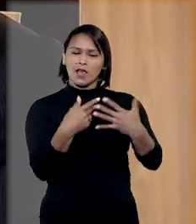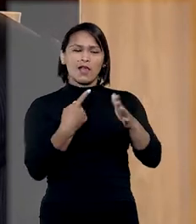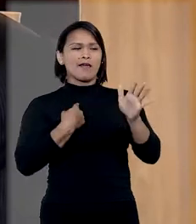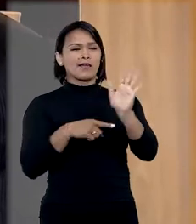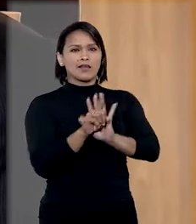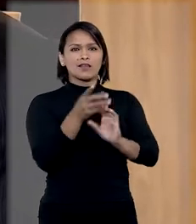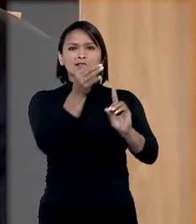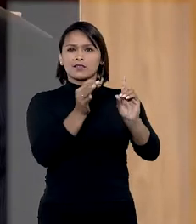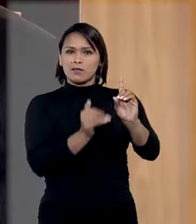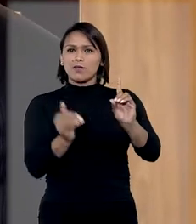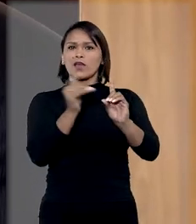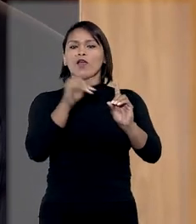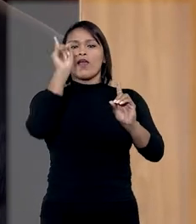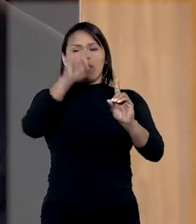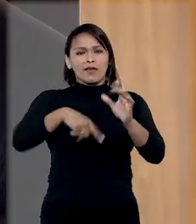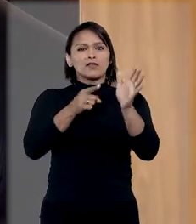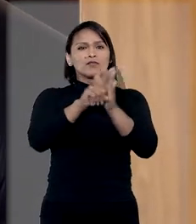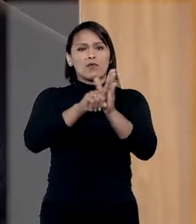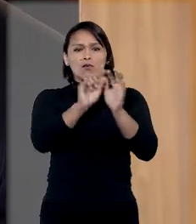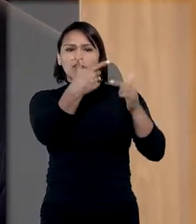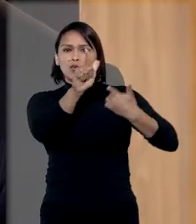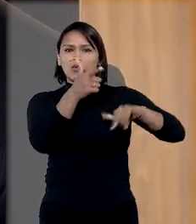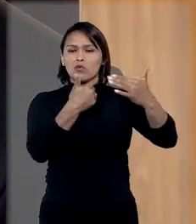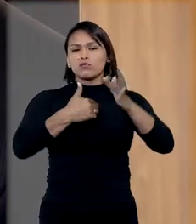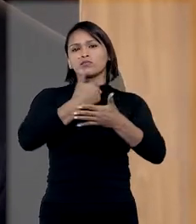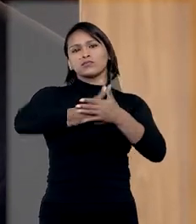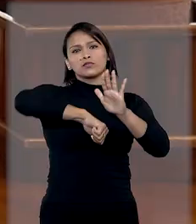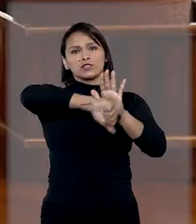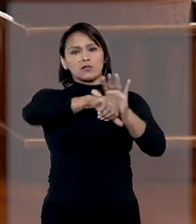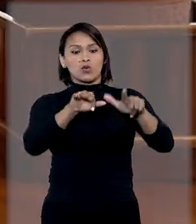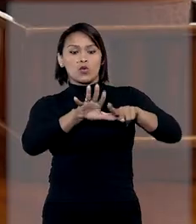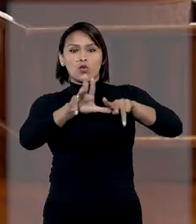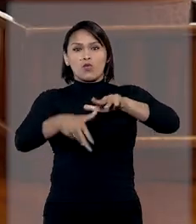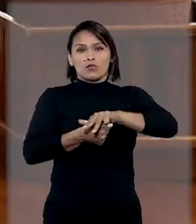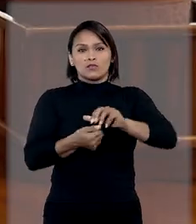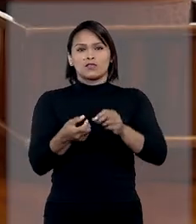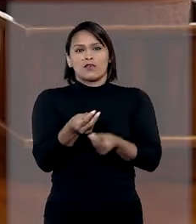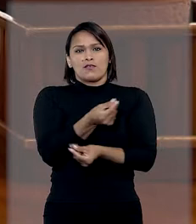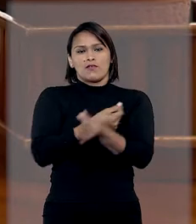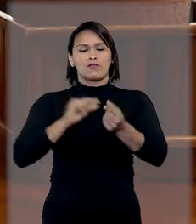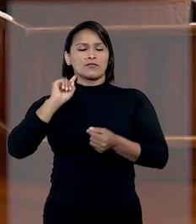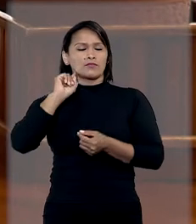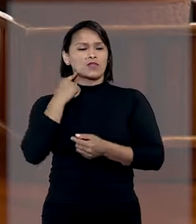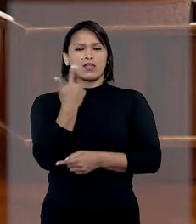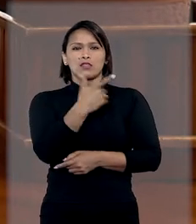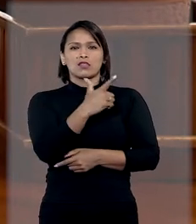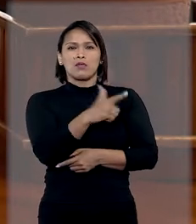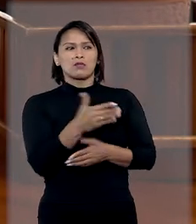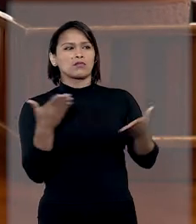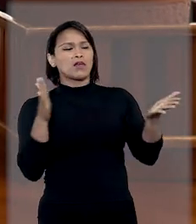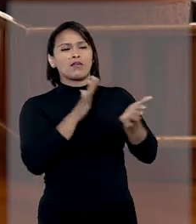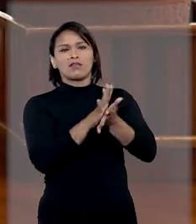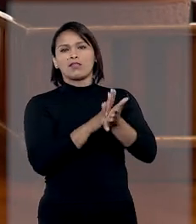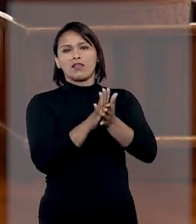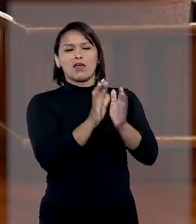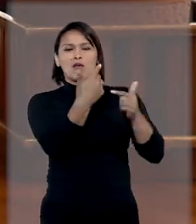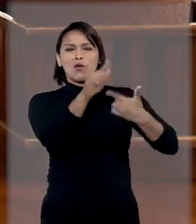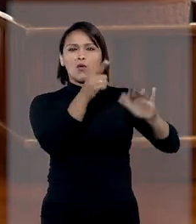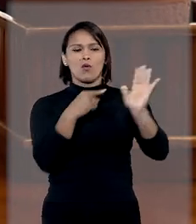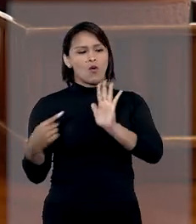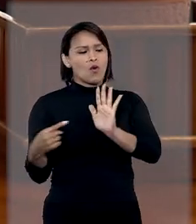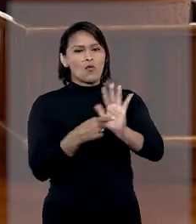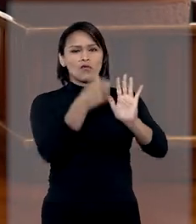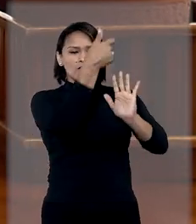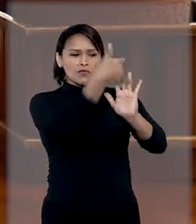alegar que a desembargadora é investigada por outros crimes, como corrupção e lavagem de dinheiro, não há, até então, outra